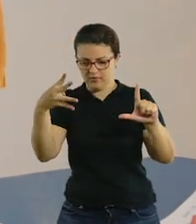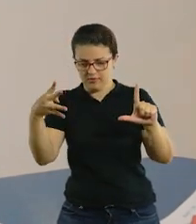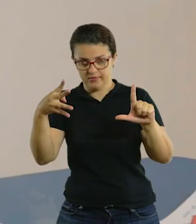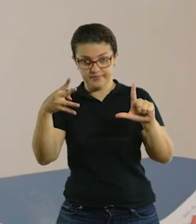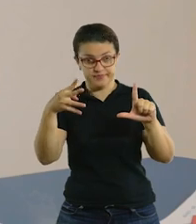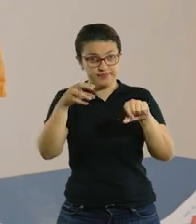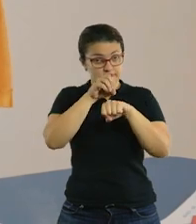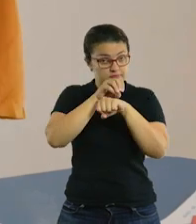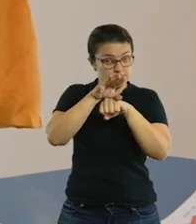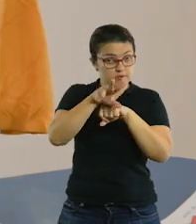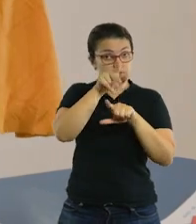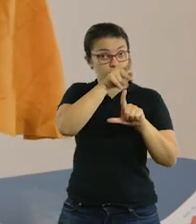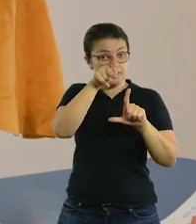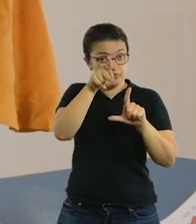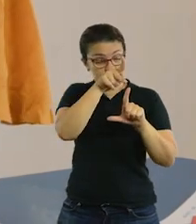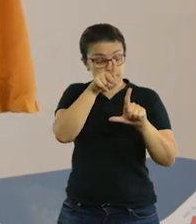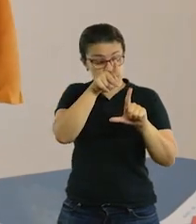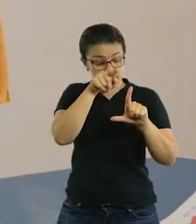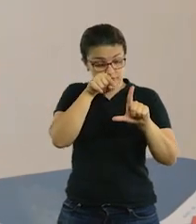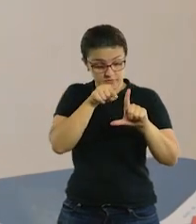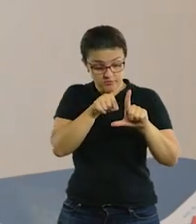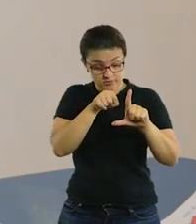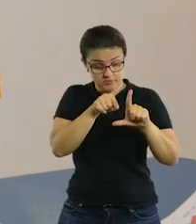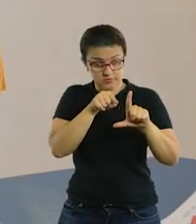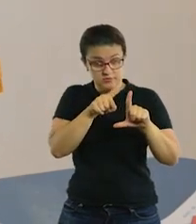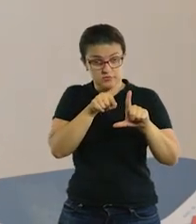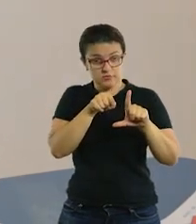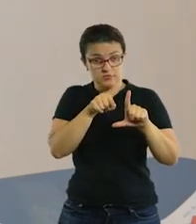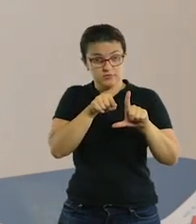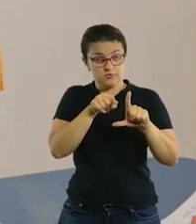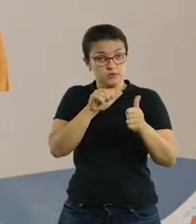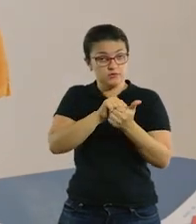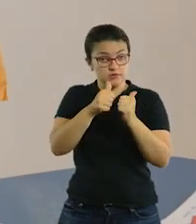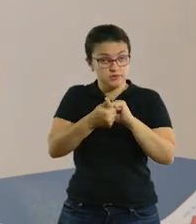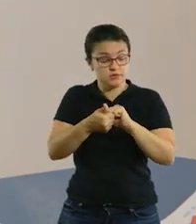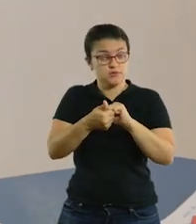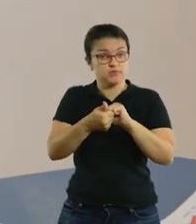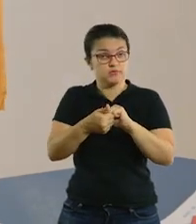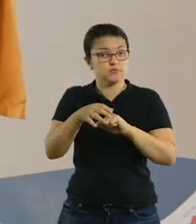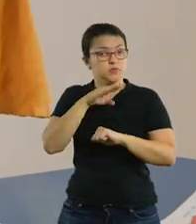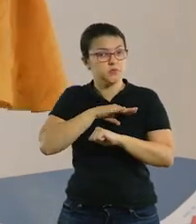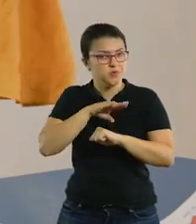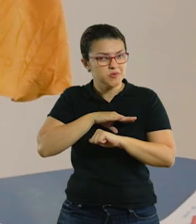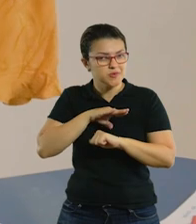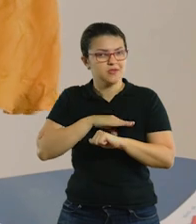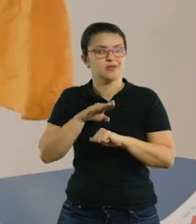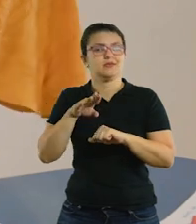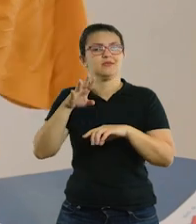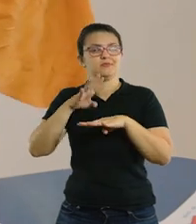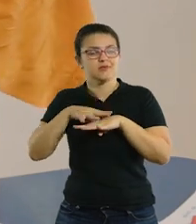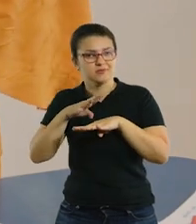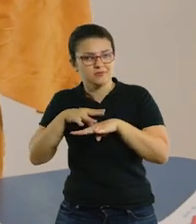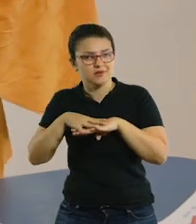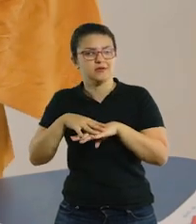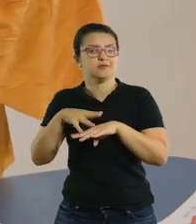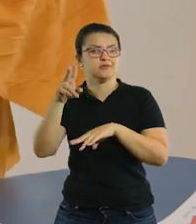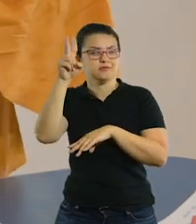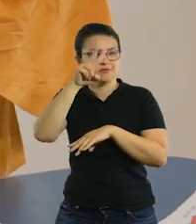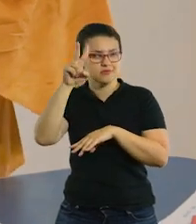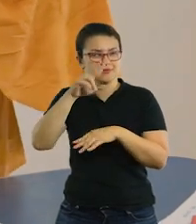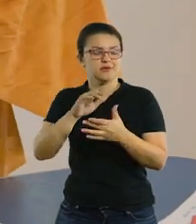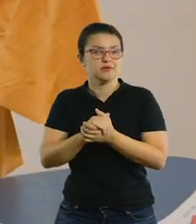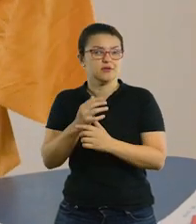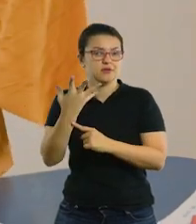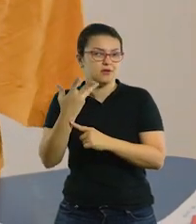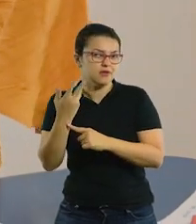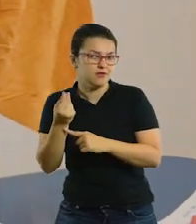Então tem a sugestão aqui da professora e aí tem a sugestão de adaptação de língua portuguesa, matemática, história,